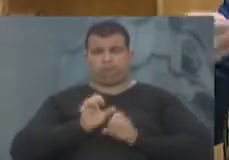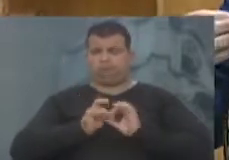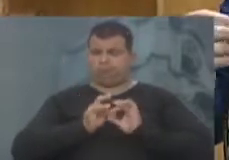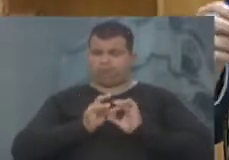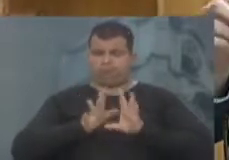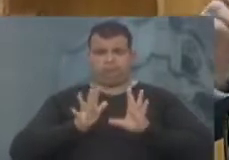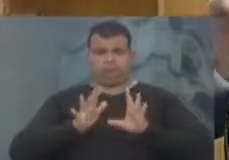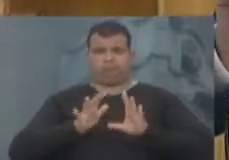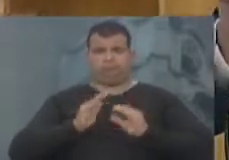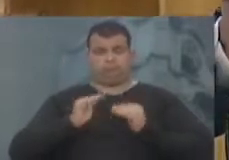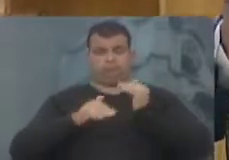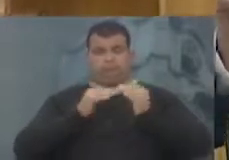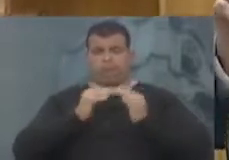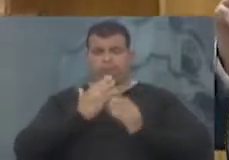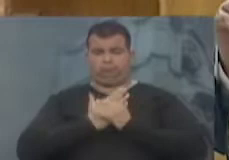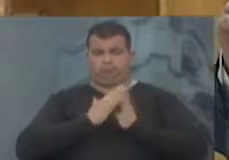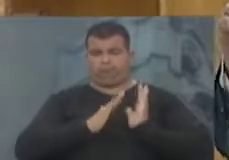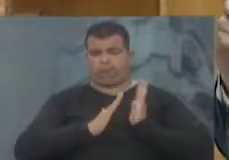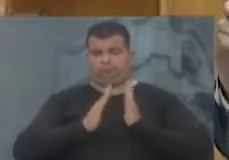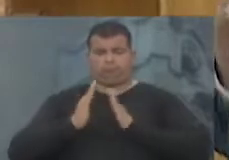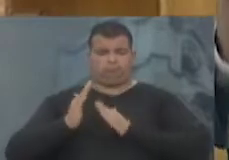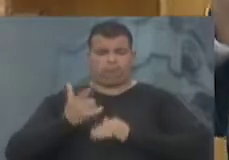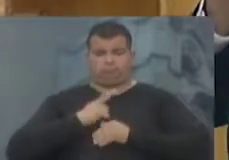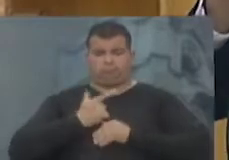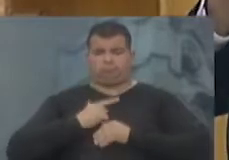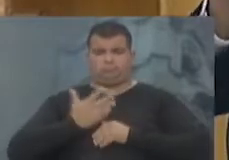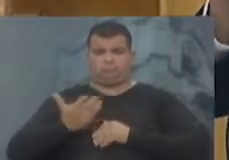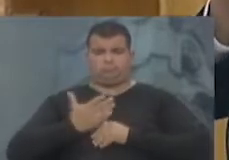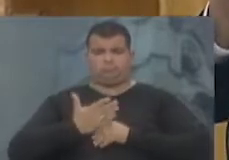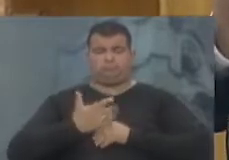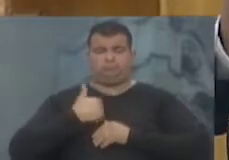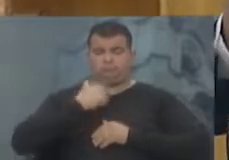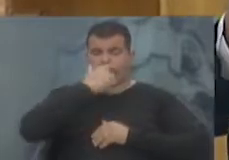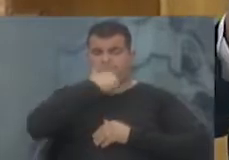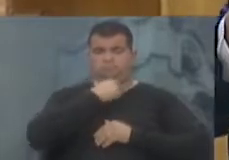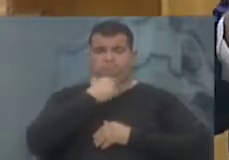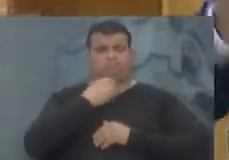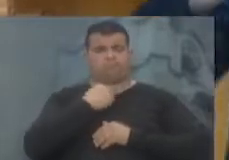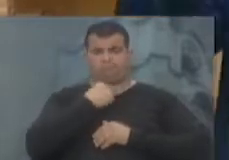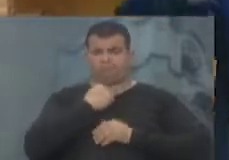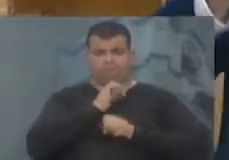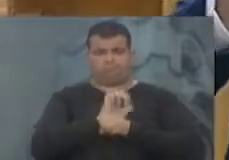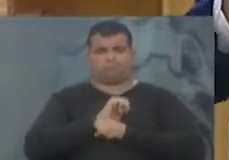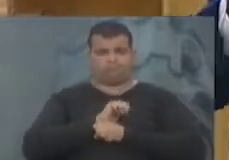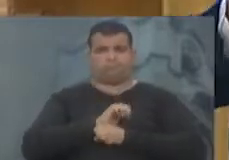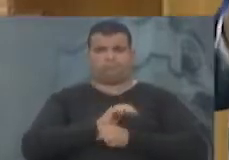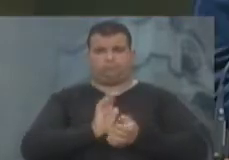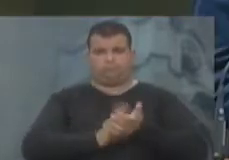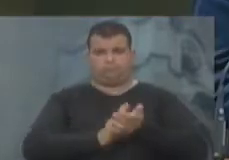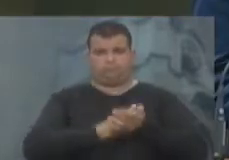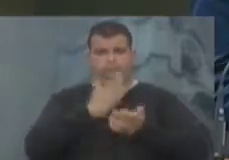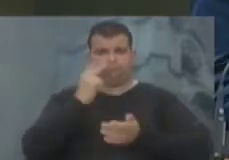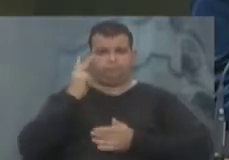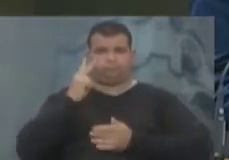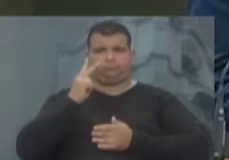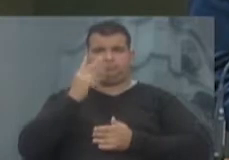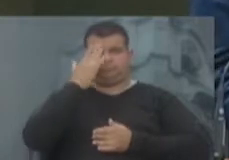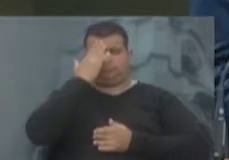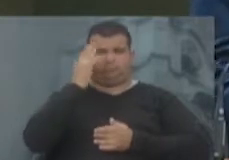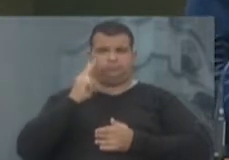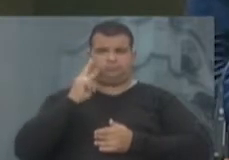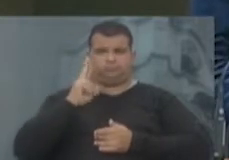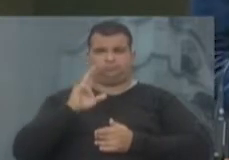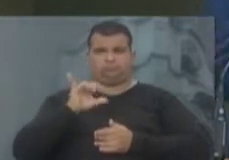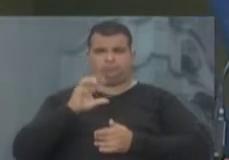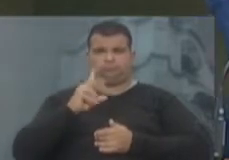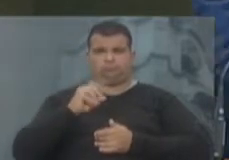o andamento deste processo que está, no meu entender, indevidamente travado. Parabéns, vereador. Muito obrigado, Ricardo. Eu